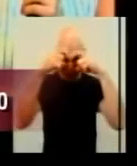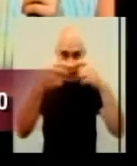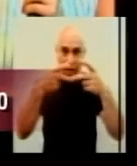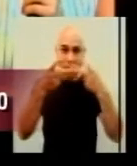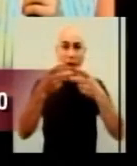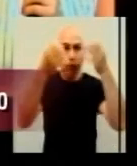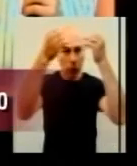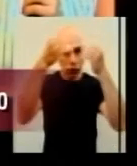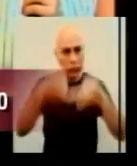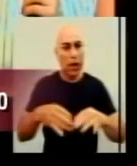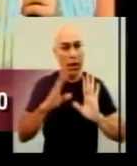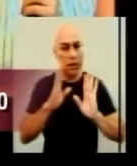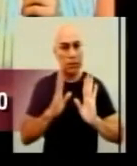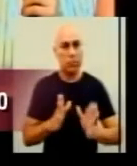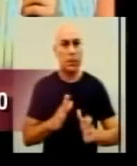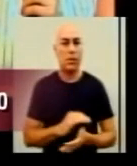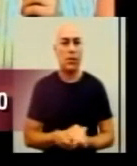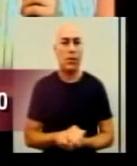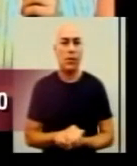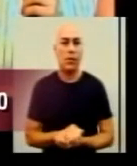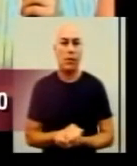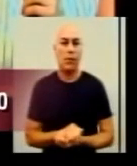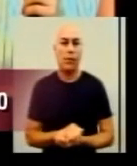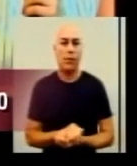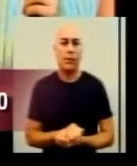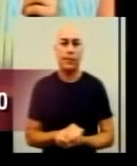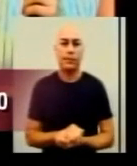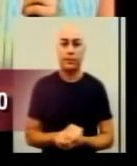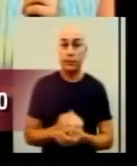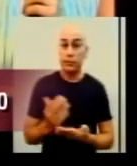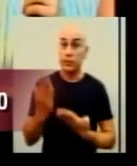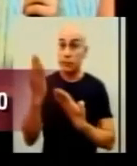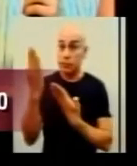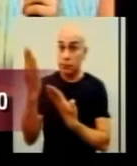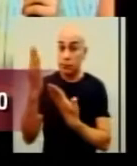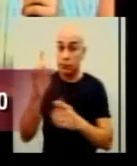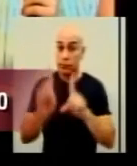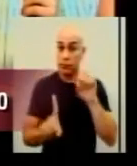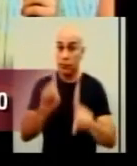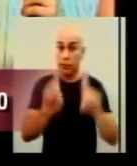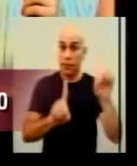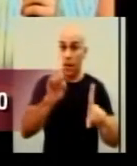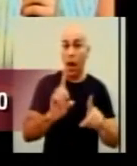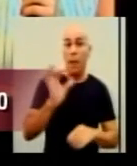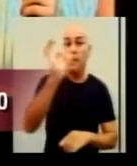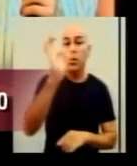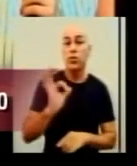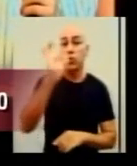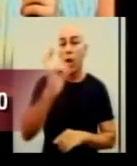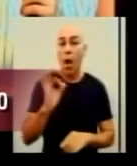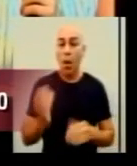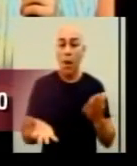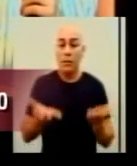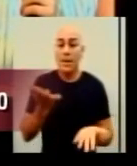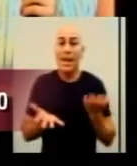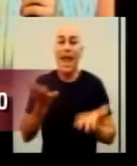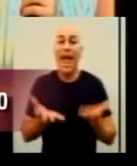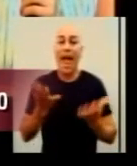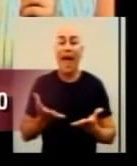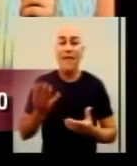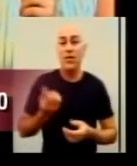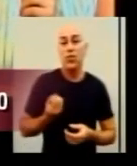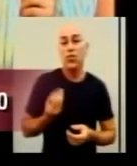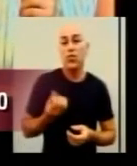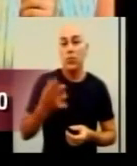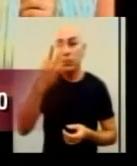aí que possa estar acontecendo. Próximo. O percentual então dos casos leves confirmados da doença por faixa etária,